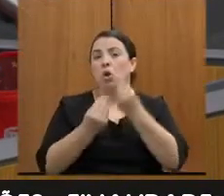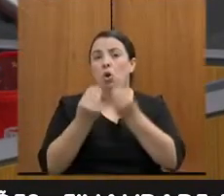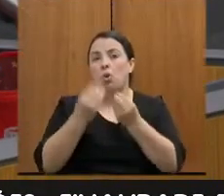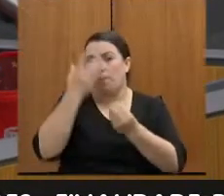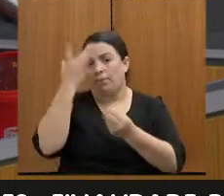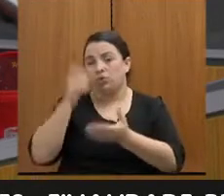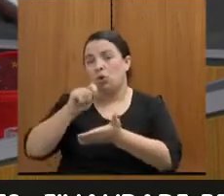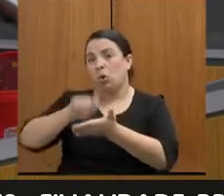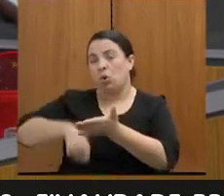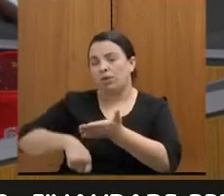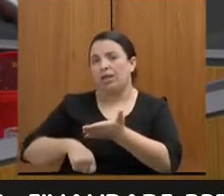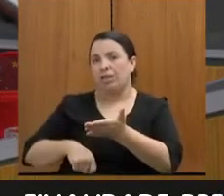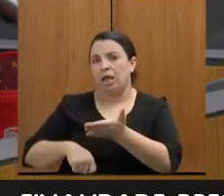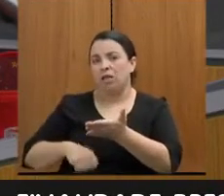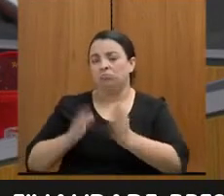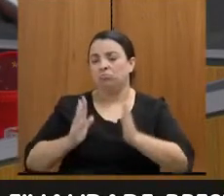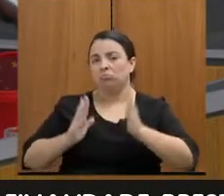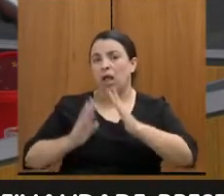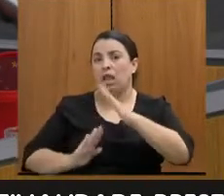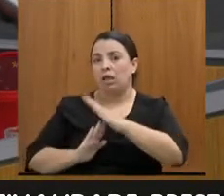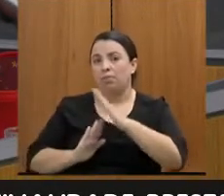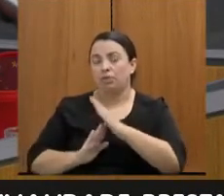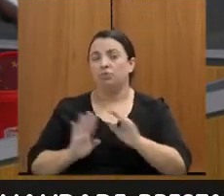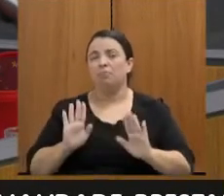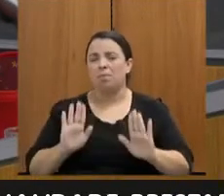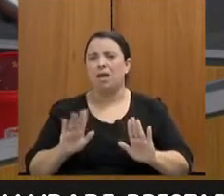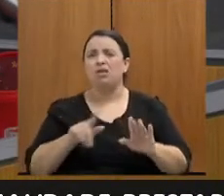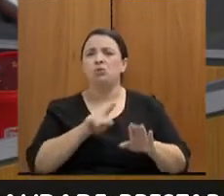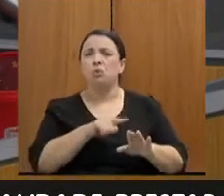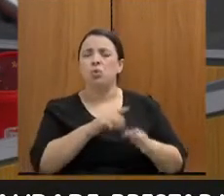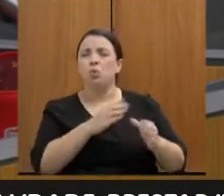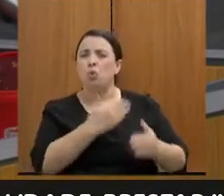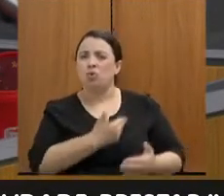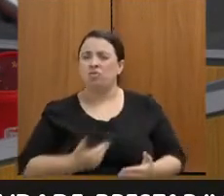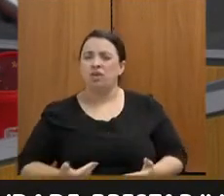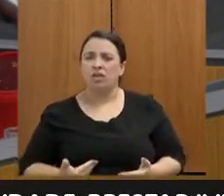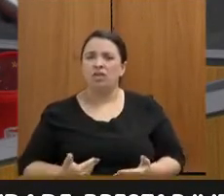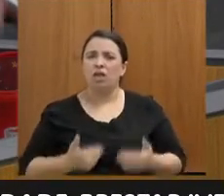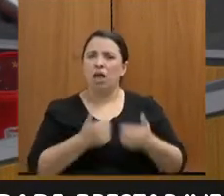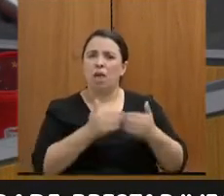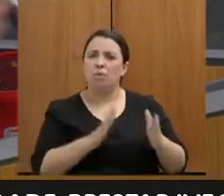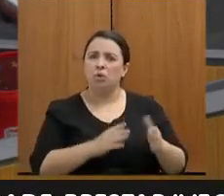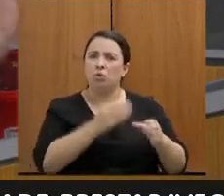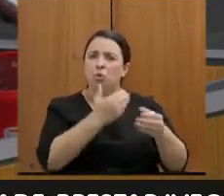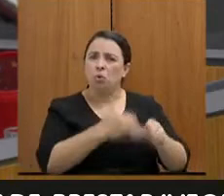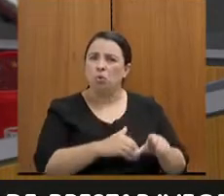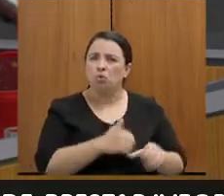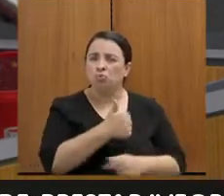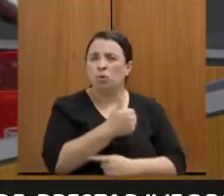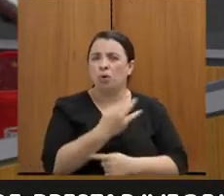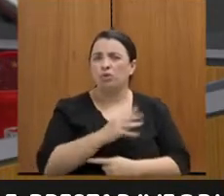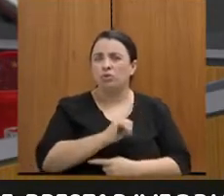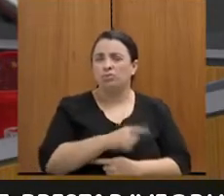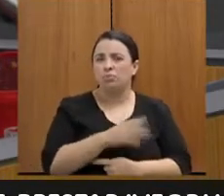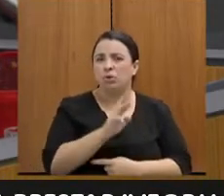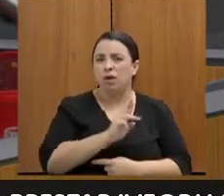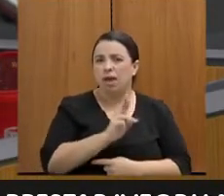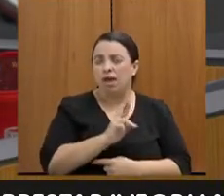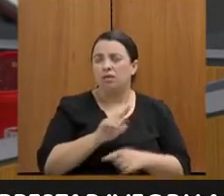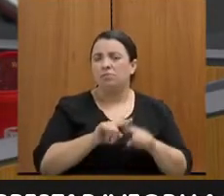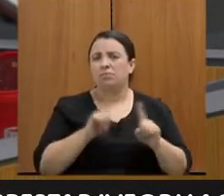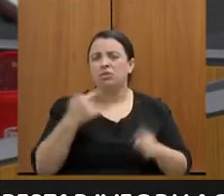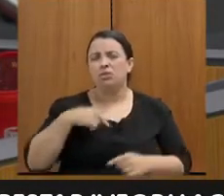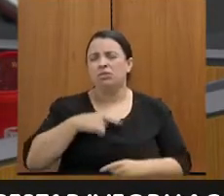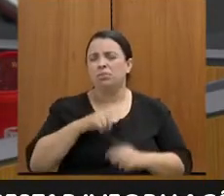governo do Estado está abrindo concurso para salário de R$ 14 mil. E com a carreira, nós sabemos que são carreiras que chegam aí a ter uma média